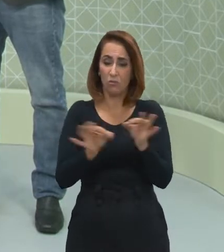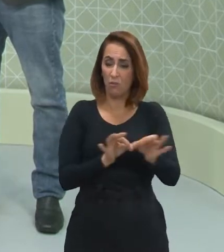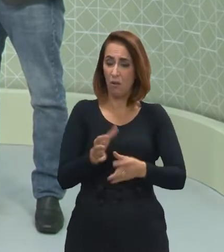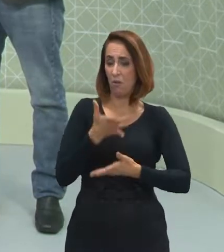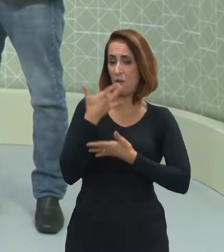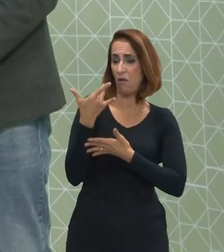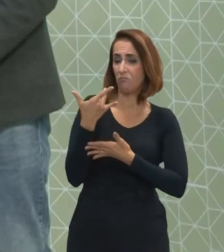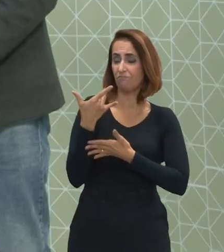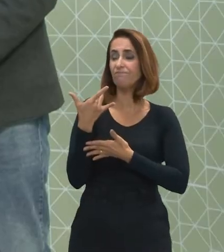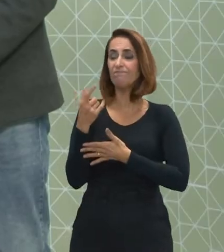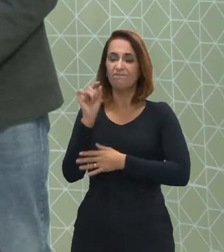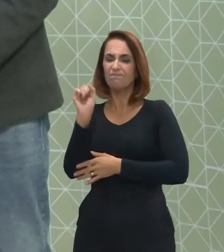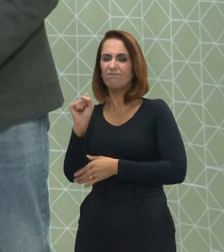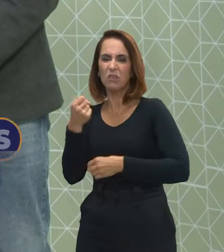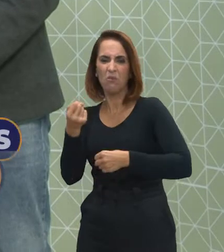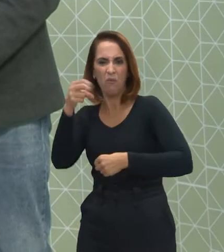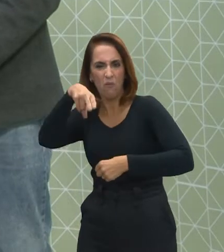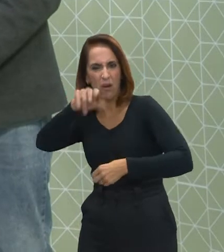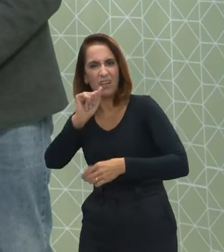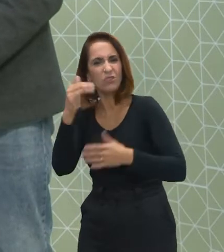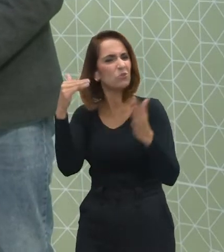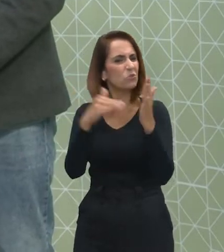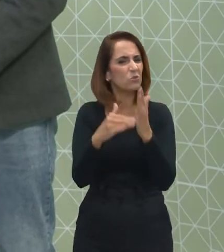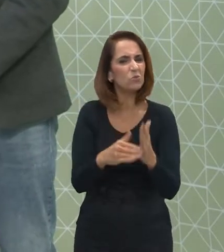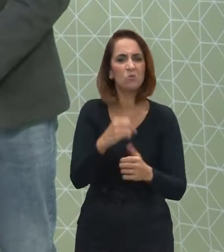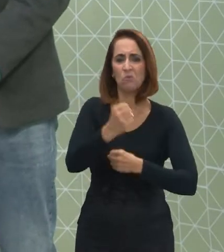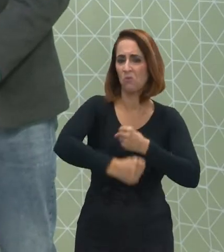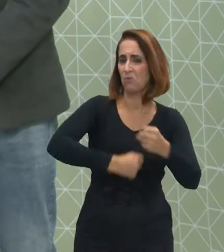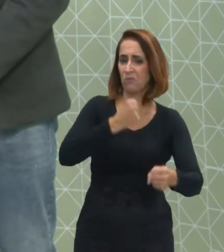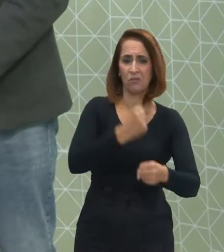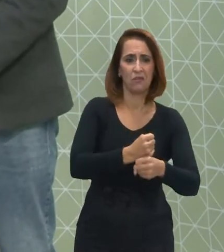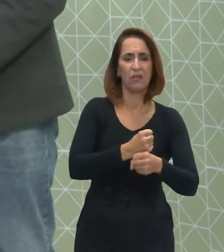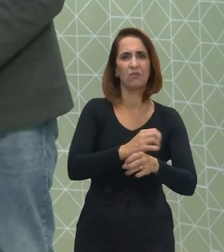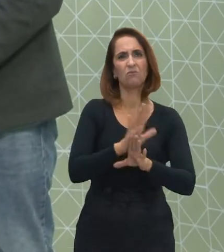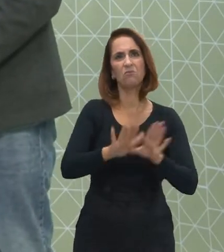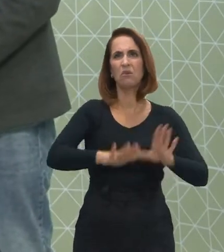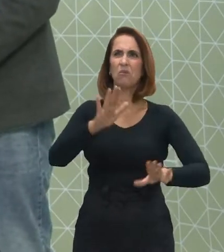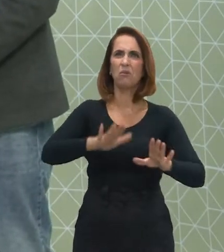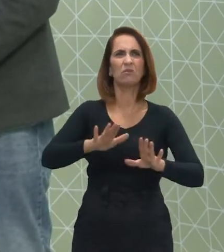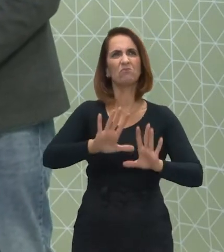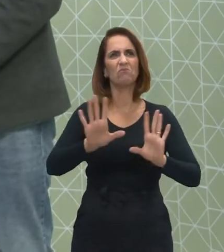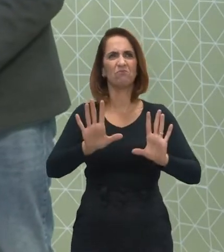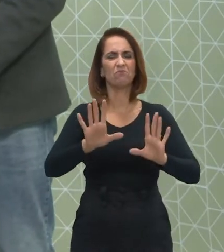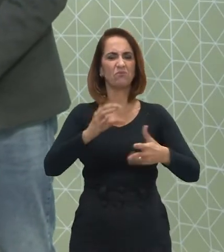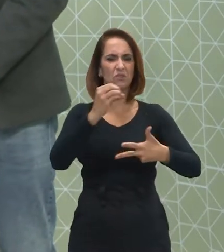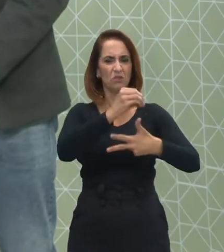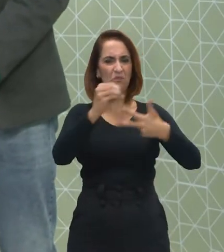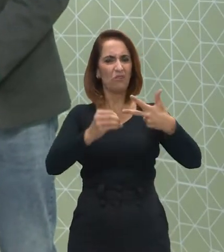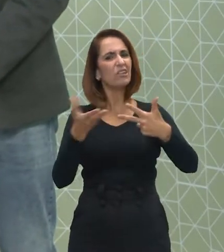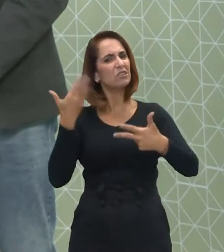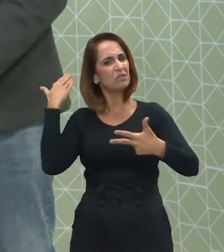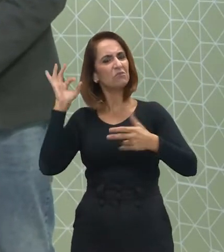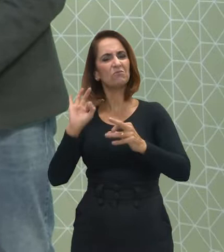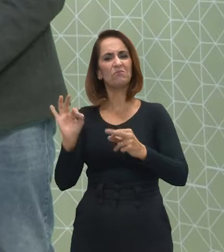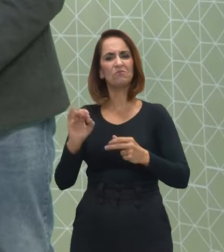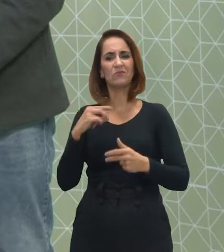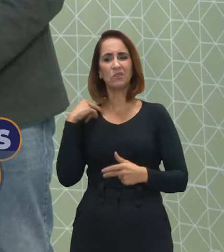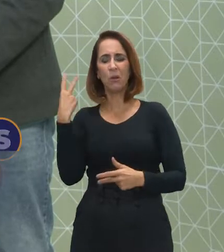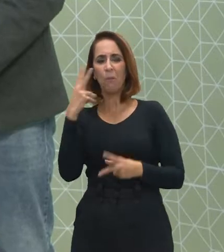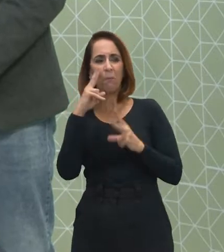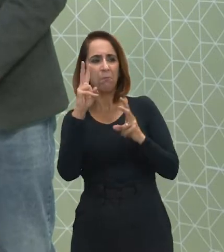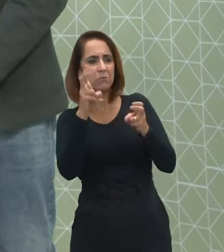Exatamente, Ana. Nos últimos anos, nas últimas edições do Enem, nós temos